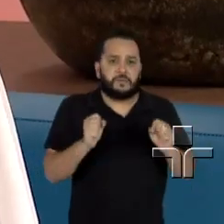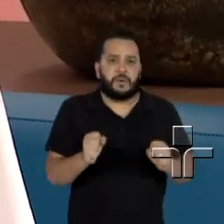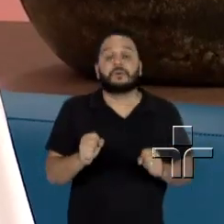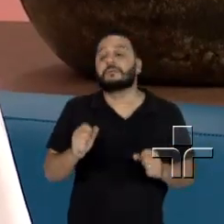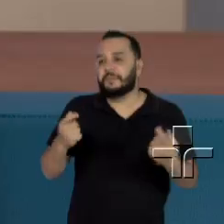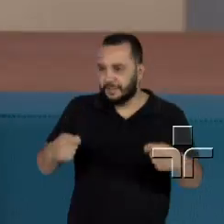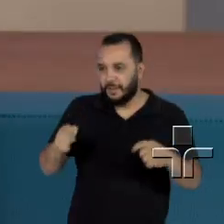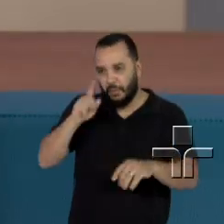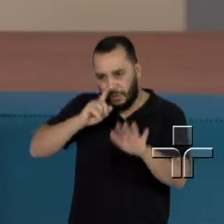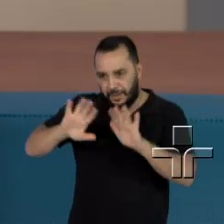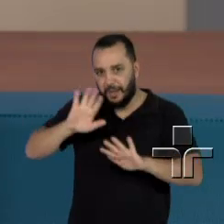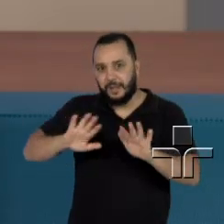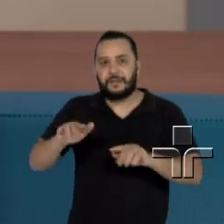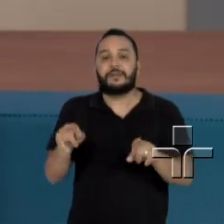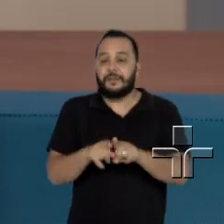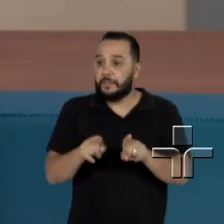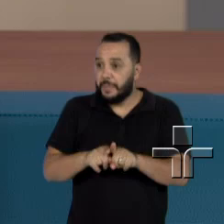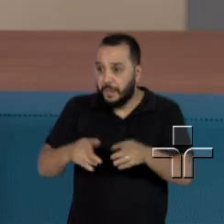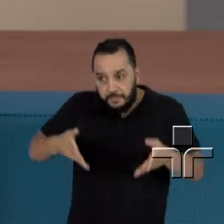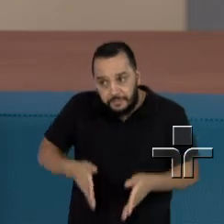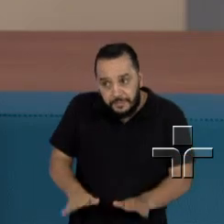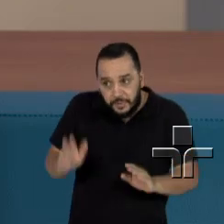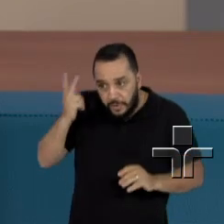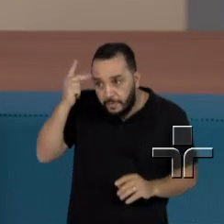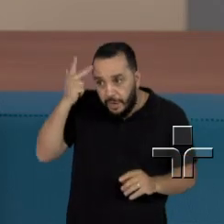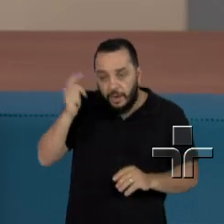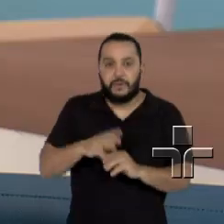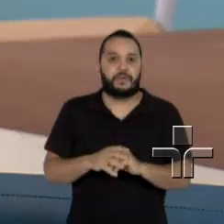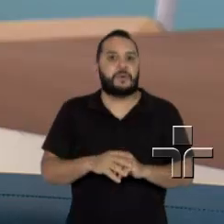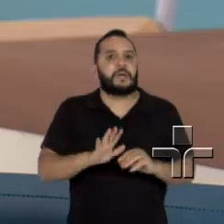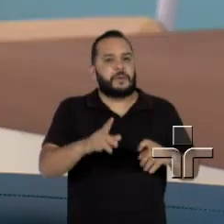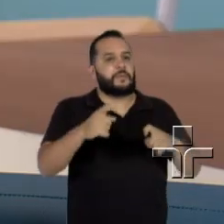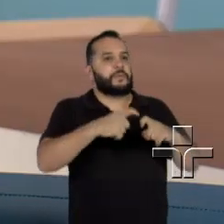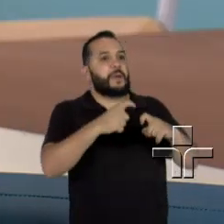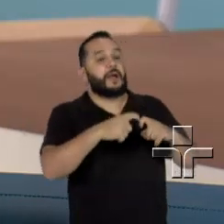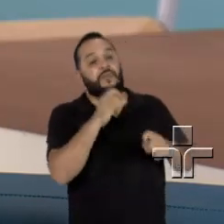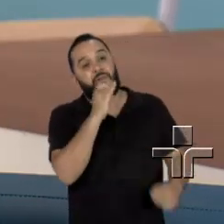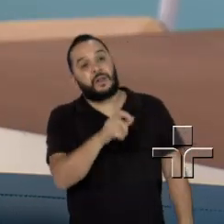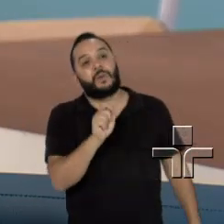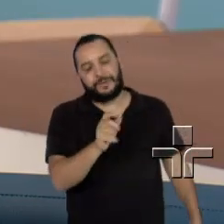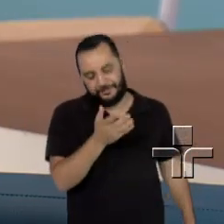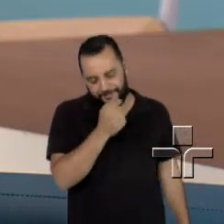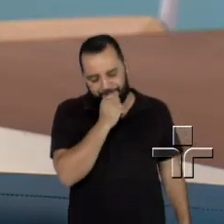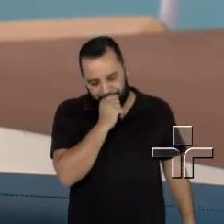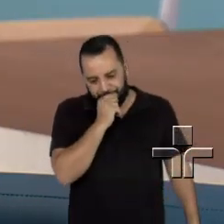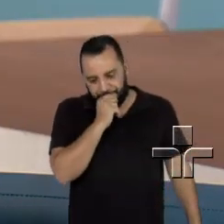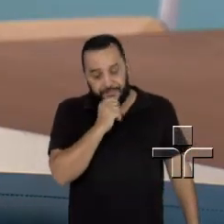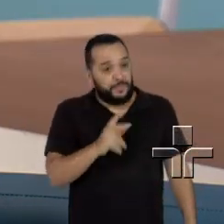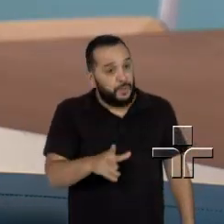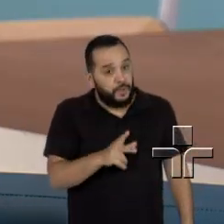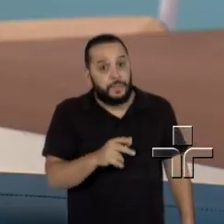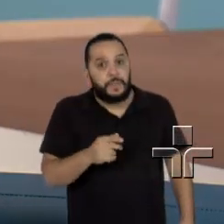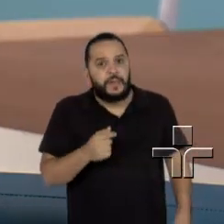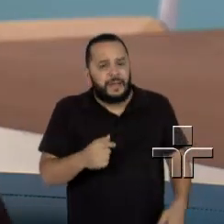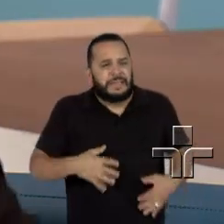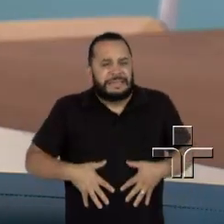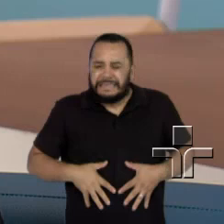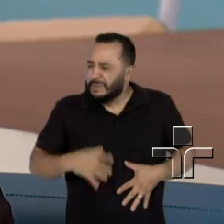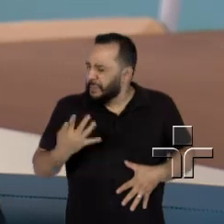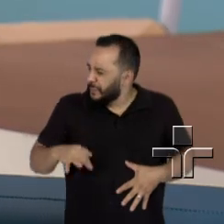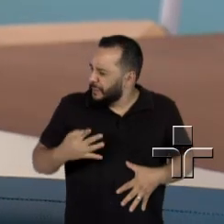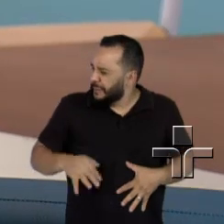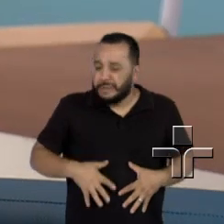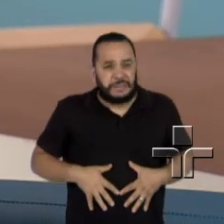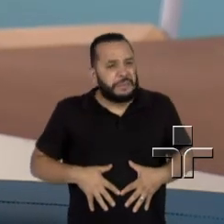esses cuidados, cuidados, E o parto foi tudo bem também. Não, até o médico falou, ele falou assim, nossa, eu falei, doutor, está me doendo, está